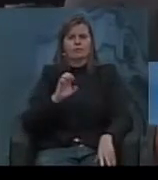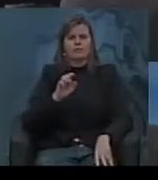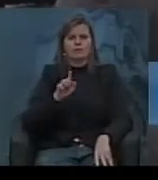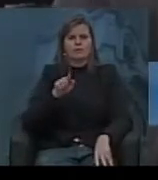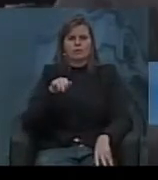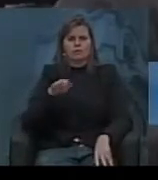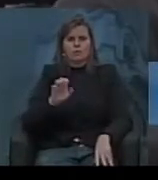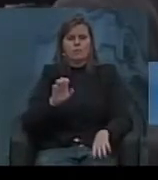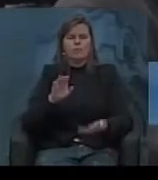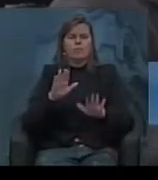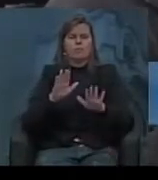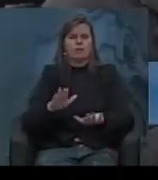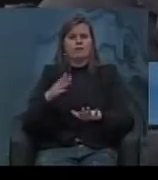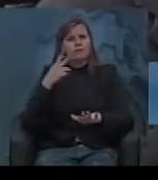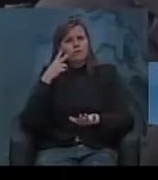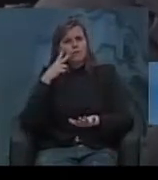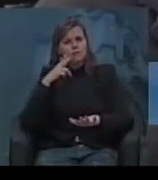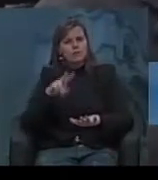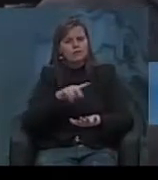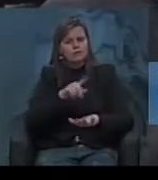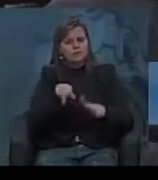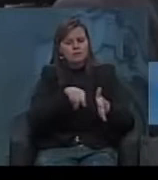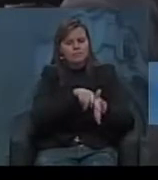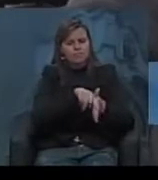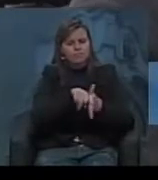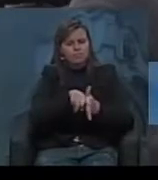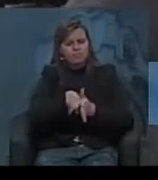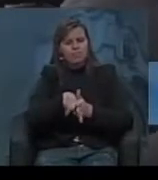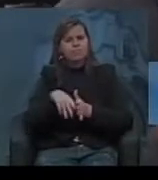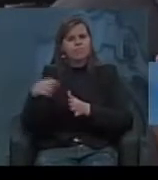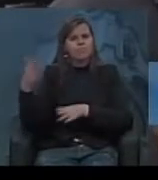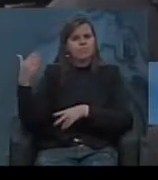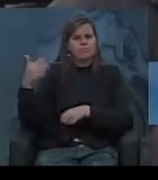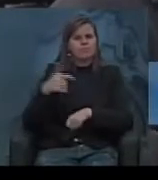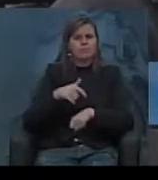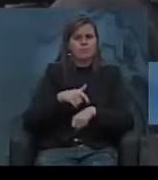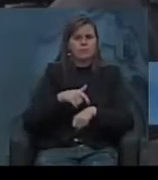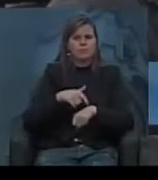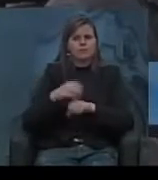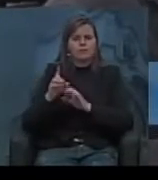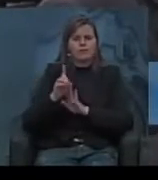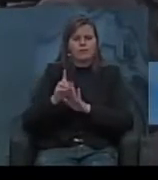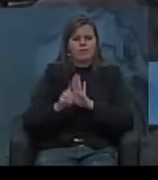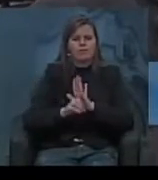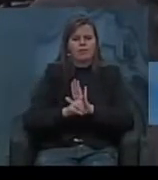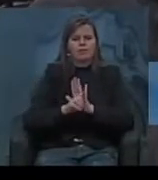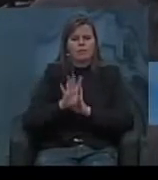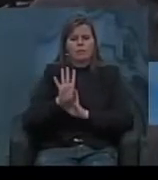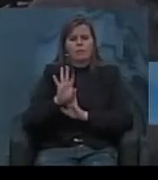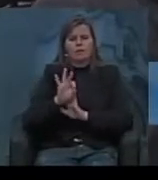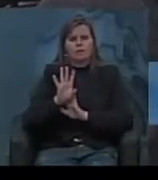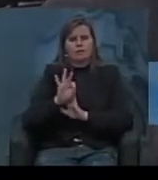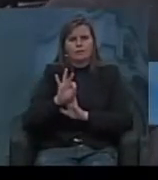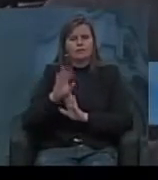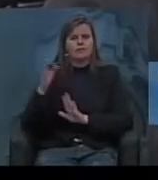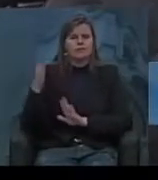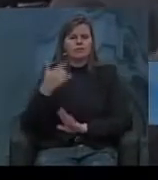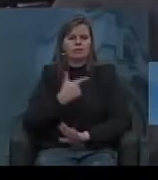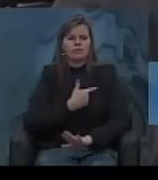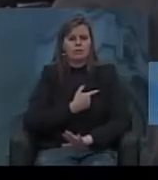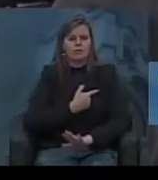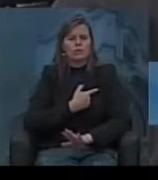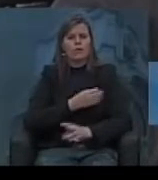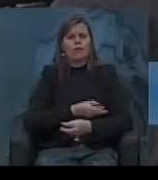qualquer forma, vejam só, examinem, àquela época, à década de 40, Getúlio